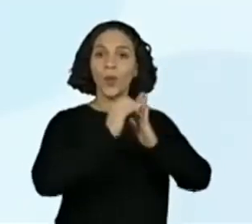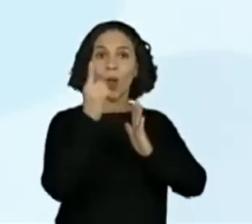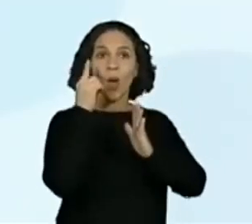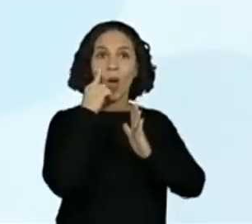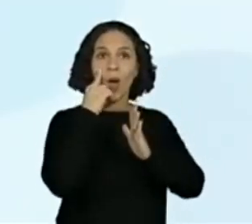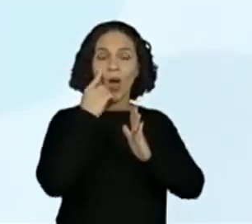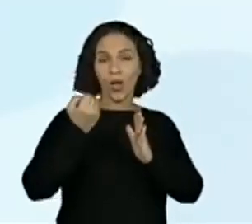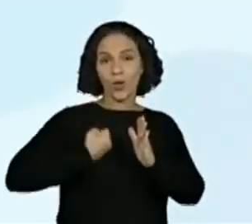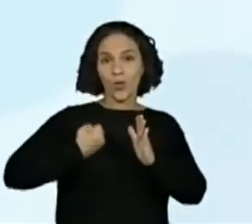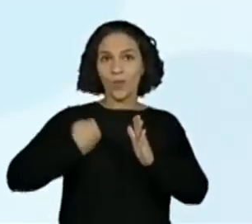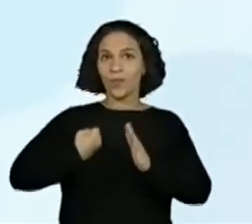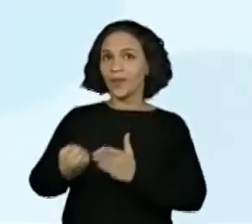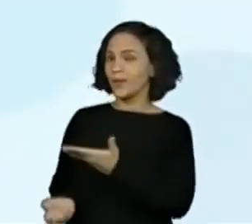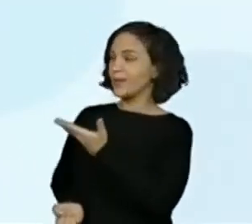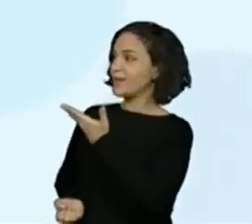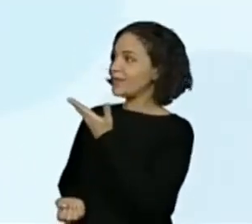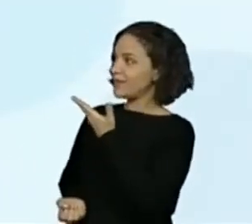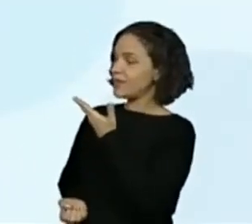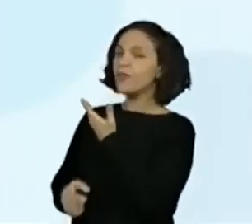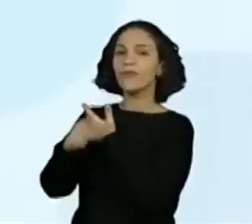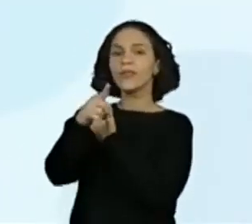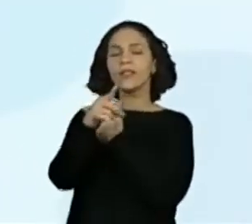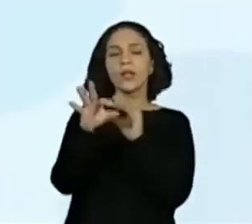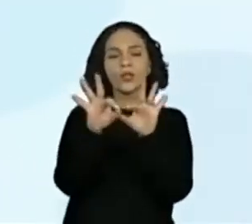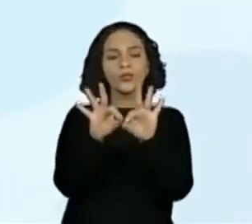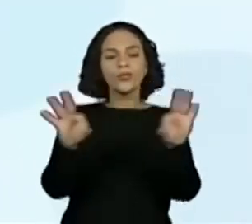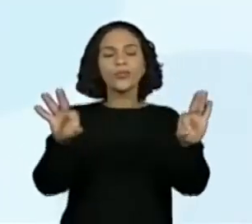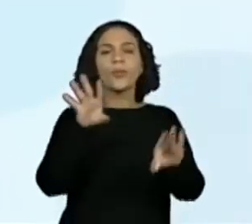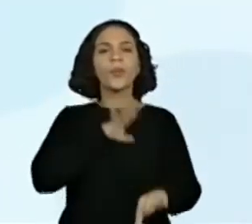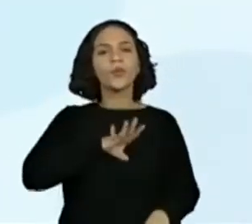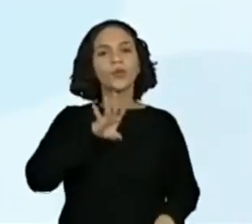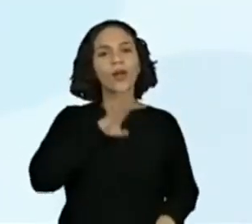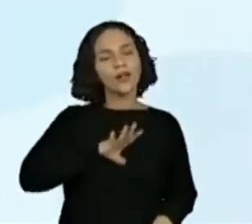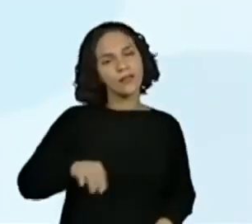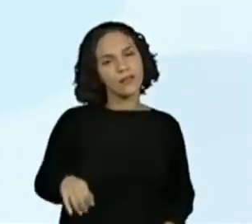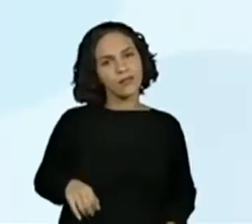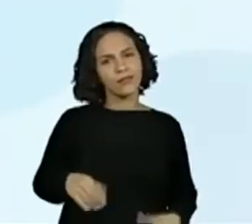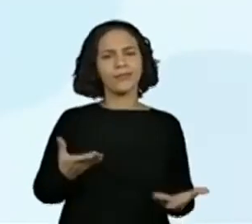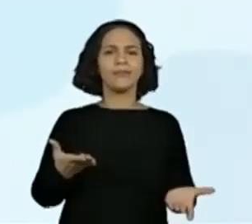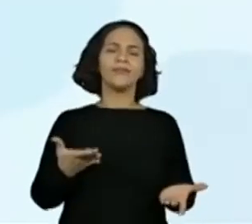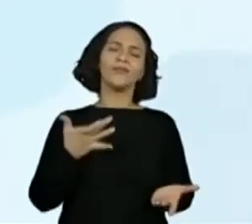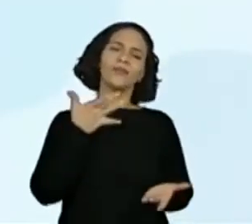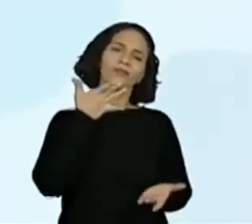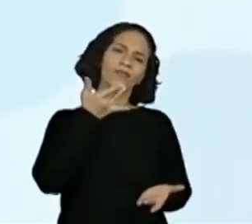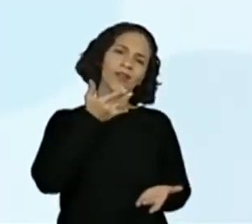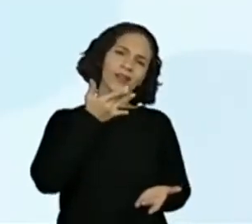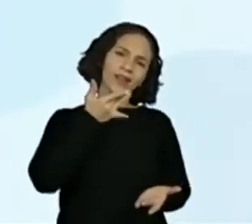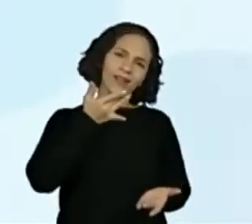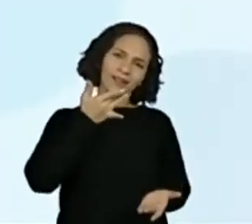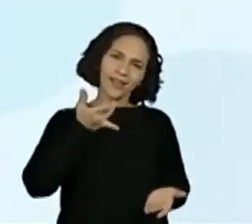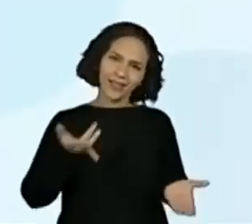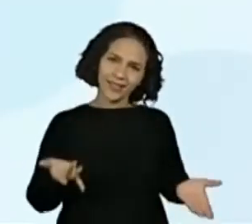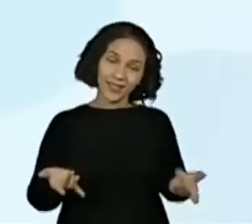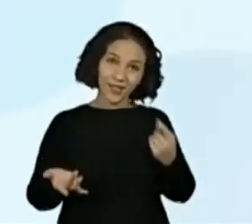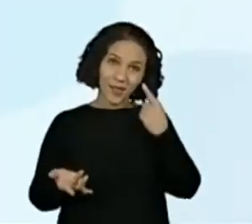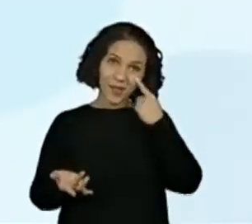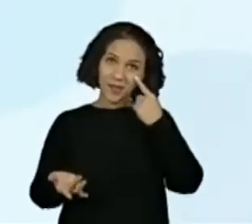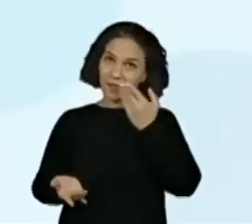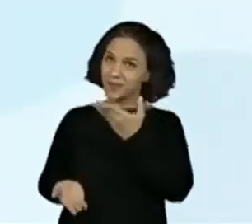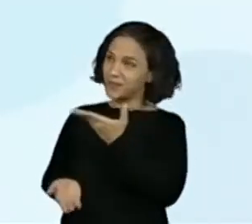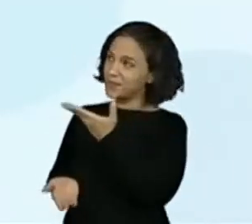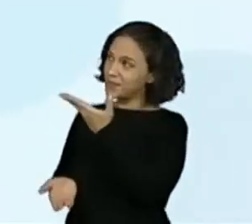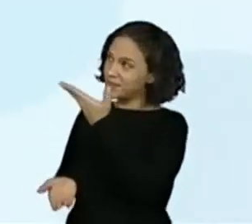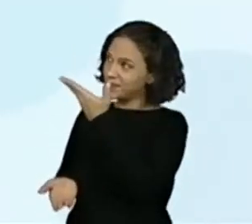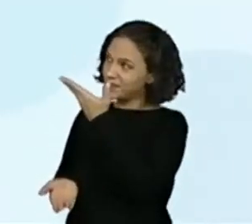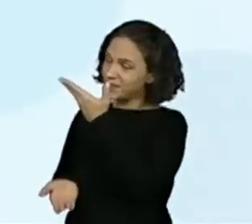por extenso. Qual foi o ano? Está fácil essa informação, hein, galera? Bem fácil. Inclusive, nas